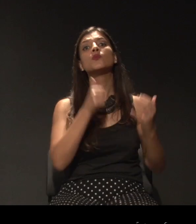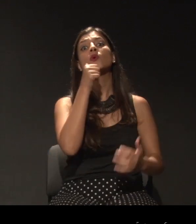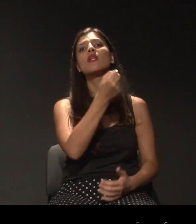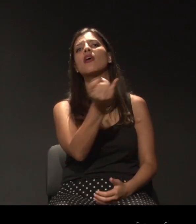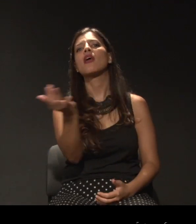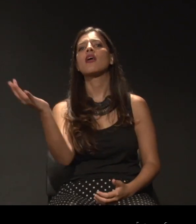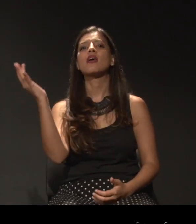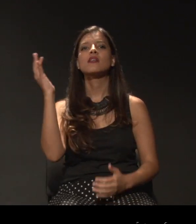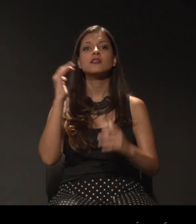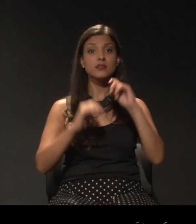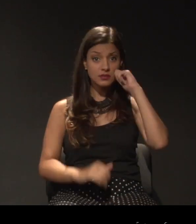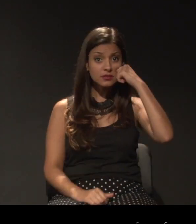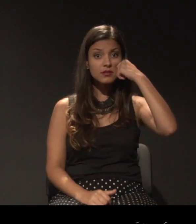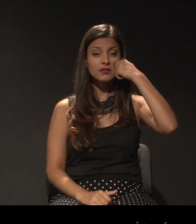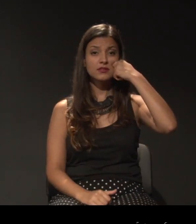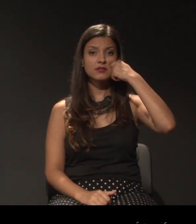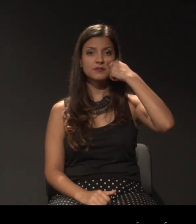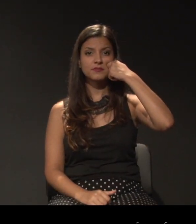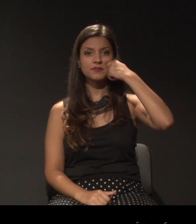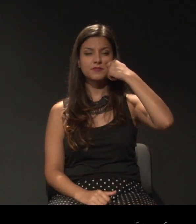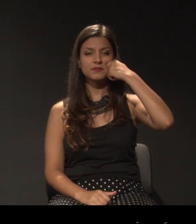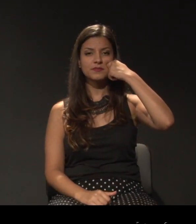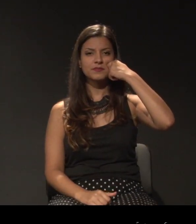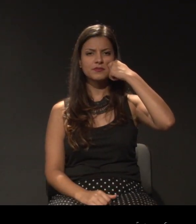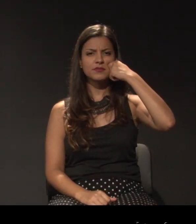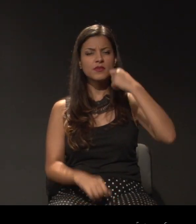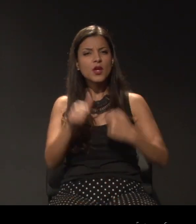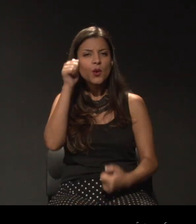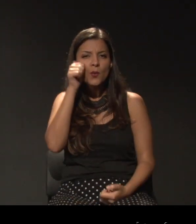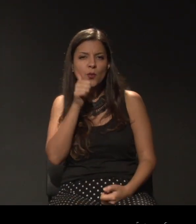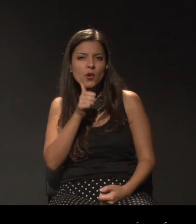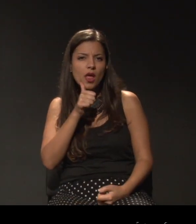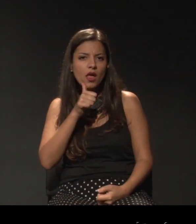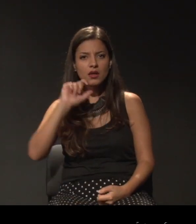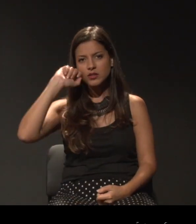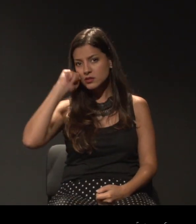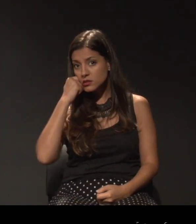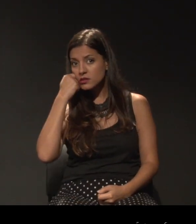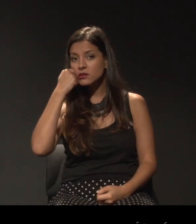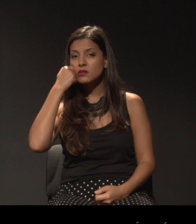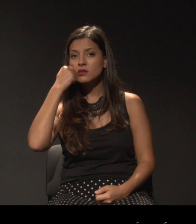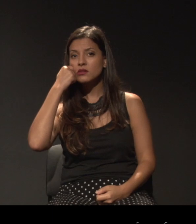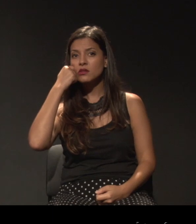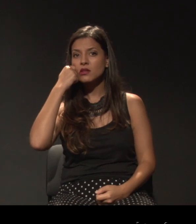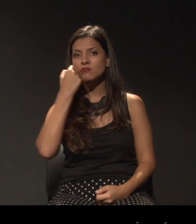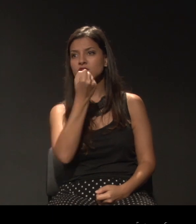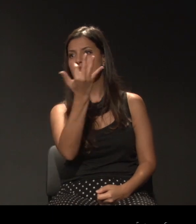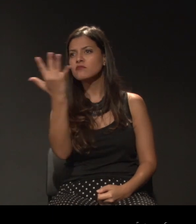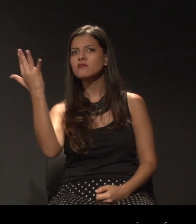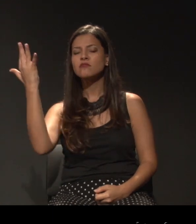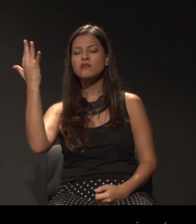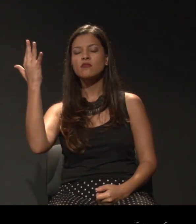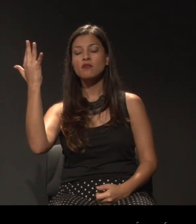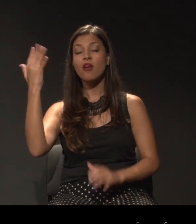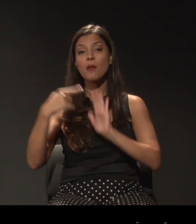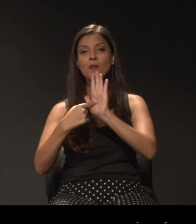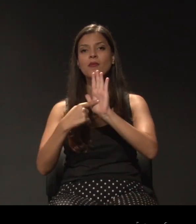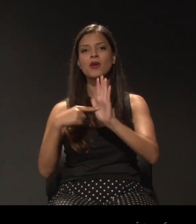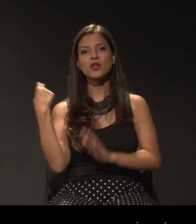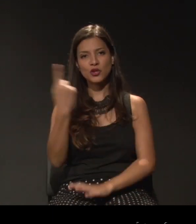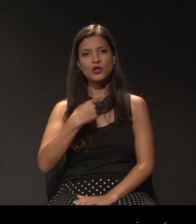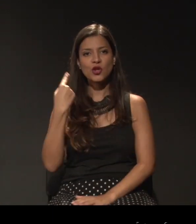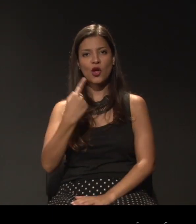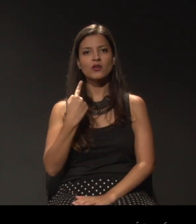negras. Mulheres negras que representam todas nós. Mulheres